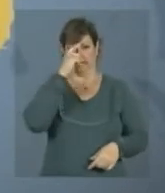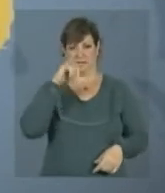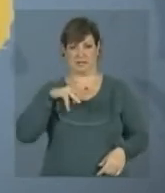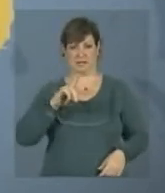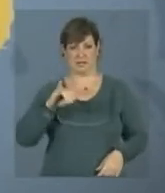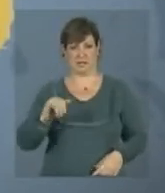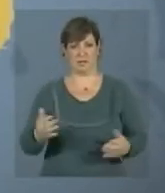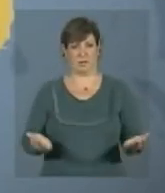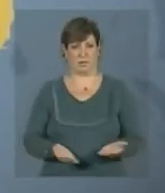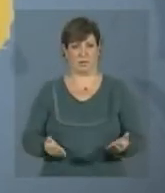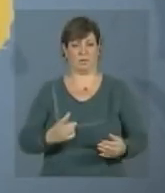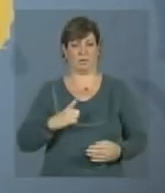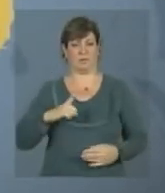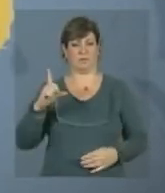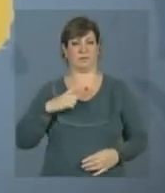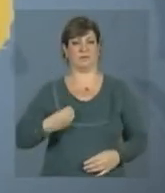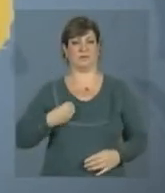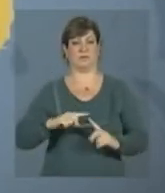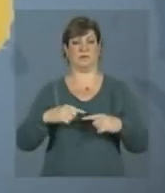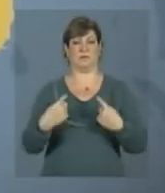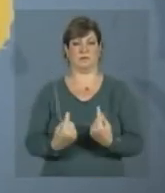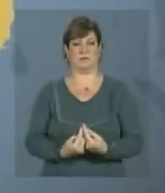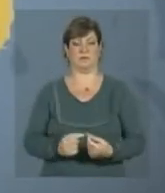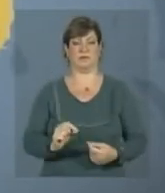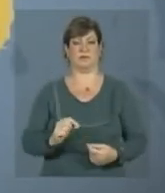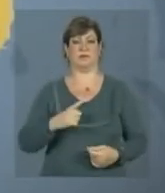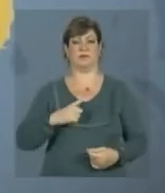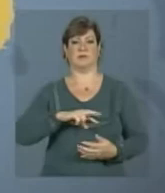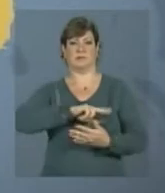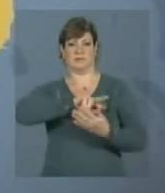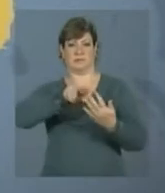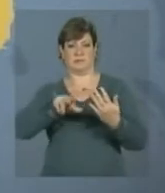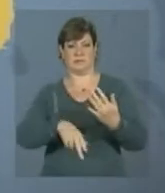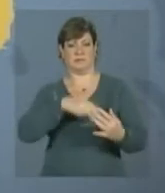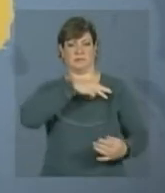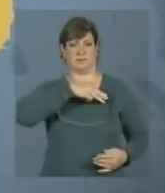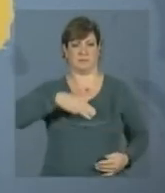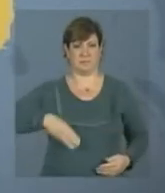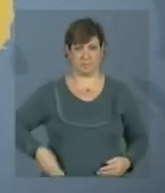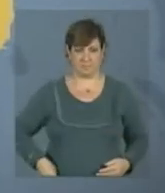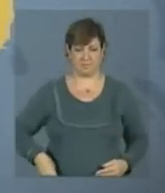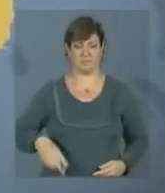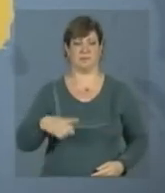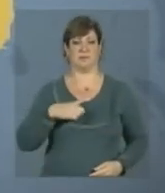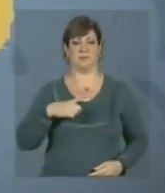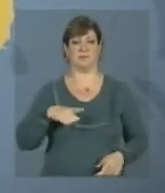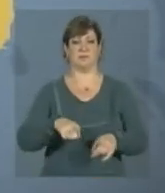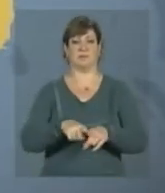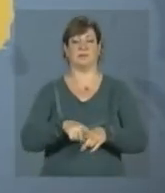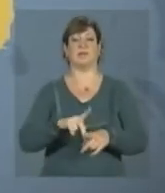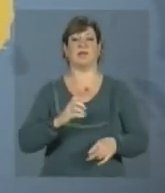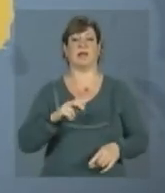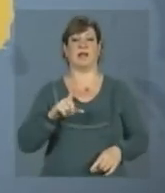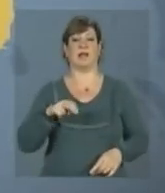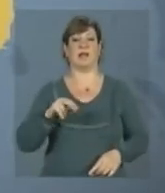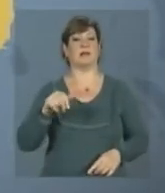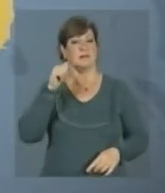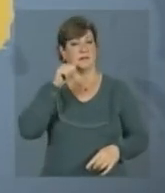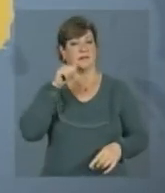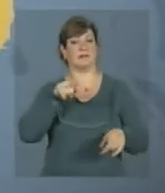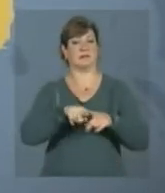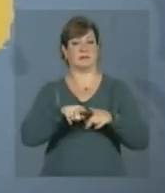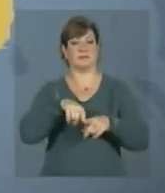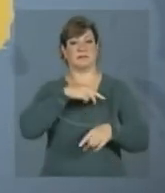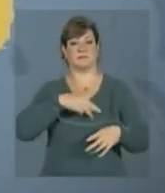Marco Antônio Raup, da Ciência, Tecnologia e Inovação, Fernando Pimentel, do Desenvolvimento, Indústria e Comércio Exterior e Helena Chagas, da Comunicação Social,